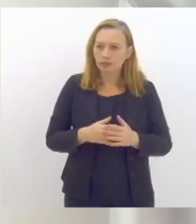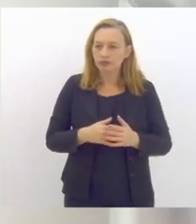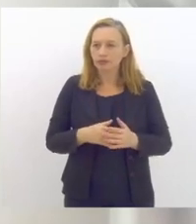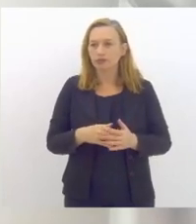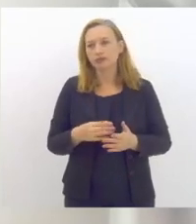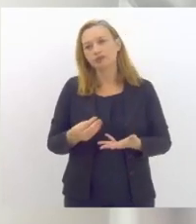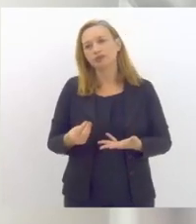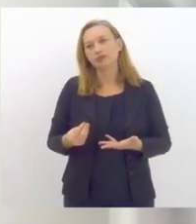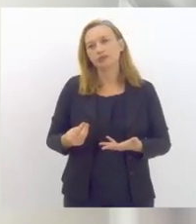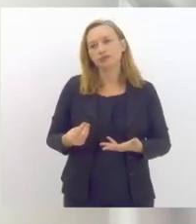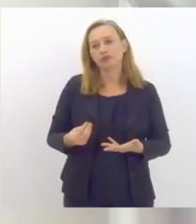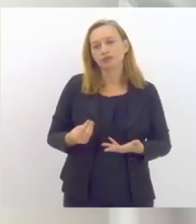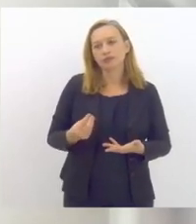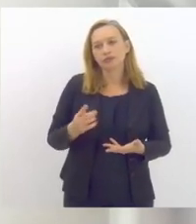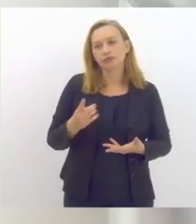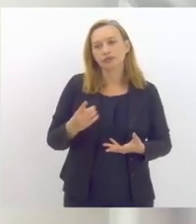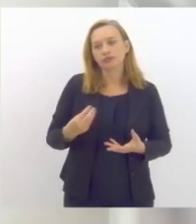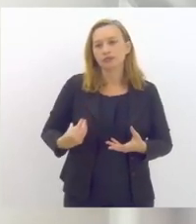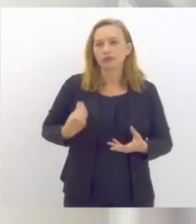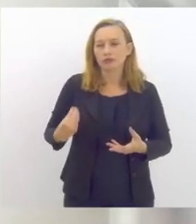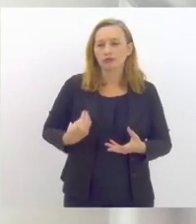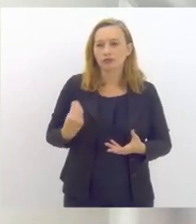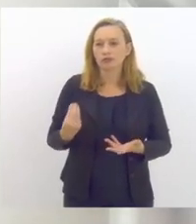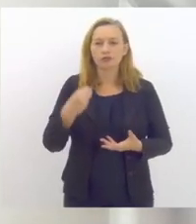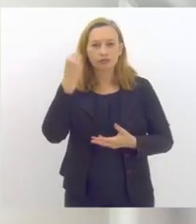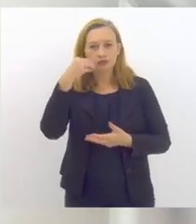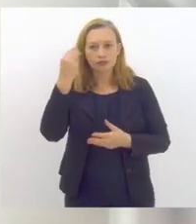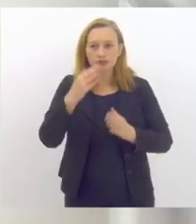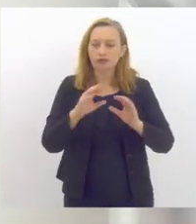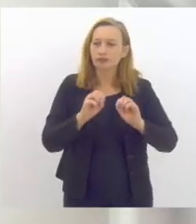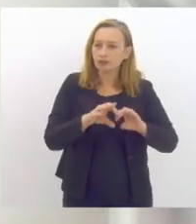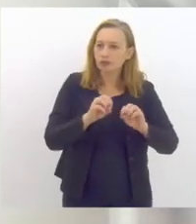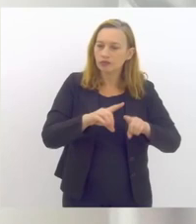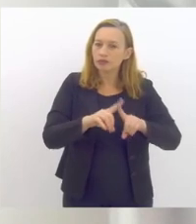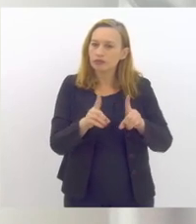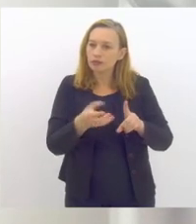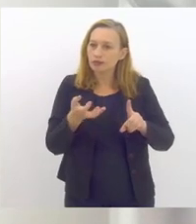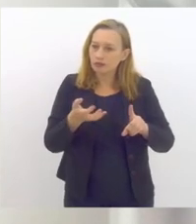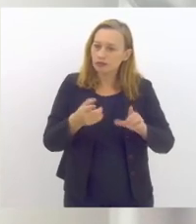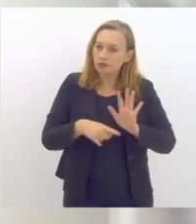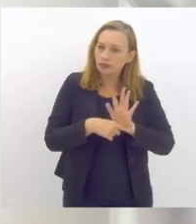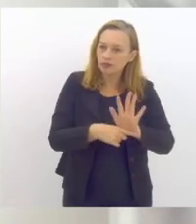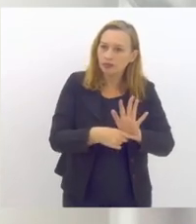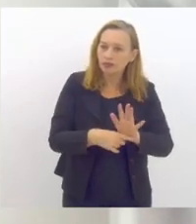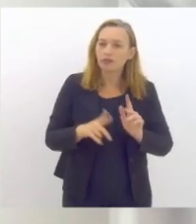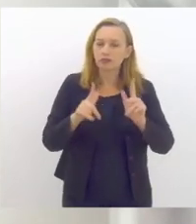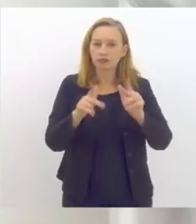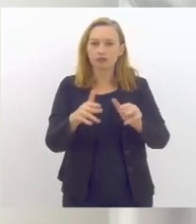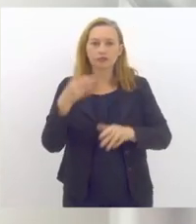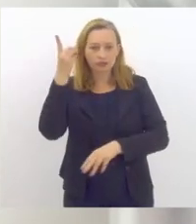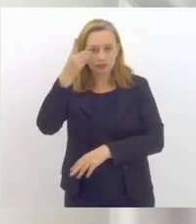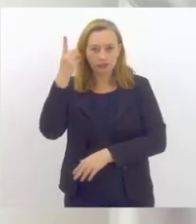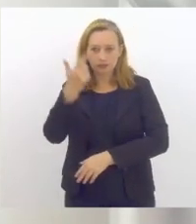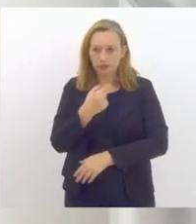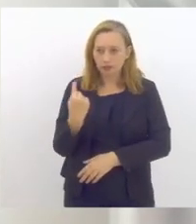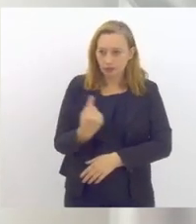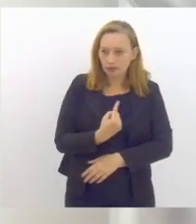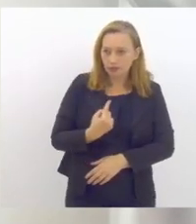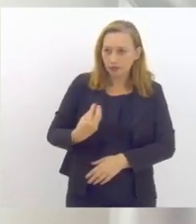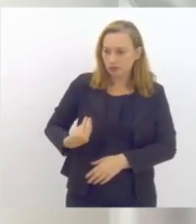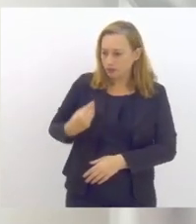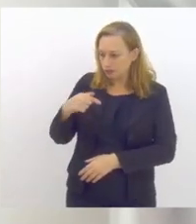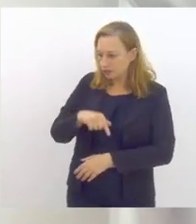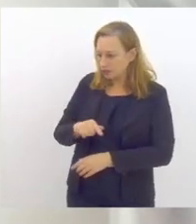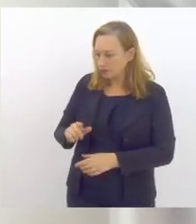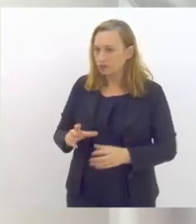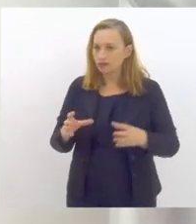cotidianamente educação mas que buscam de alguma forma contribuir com ela como é o caso dos deputados que não estão aqui na